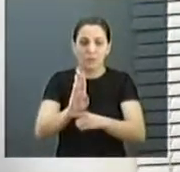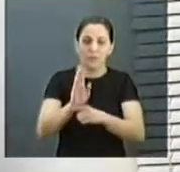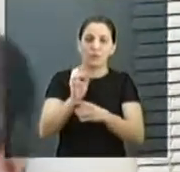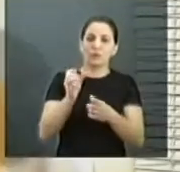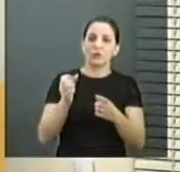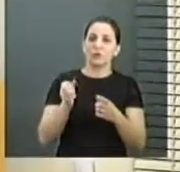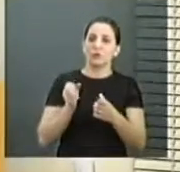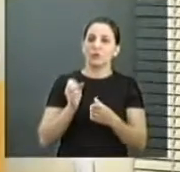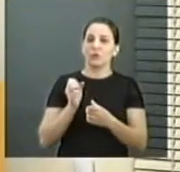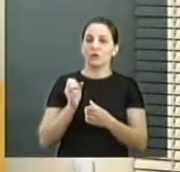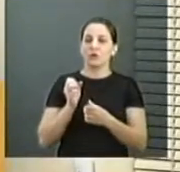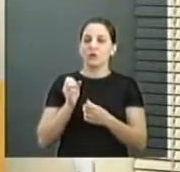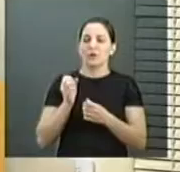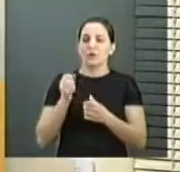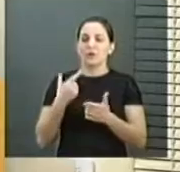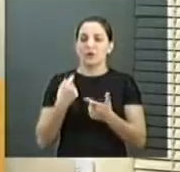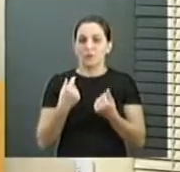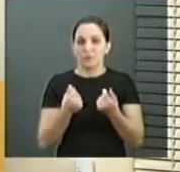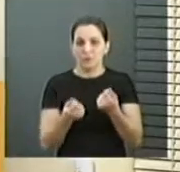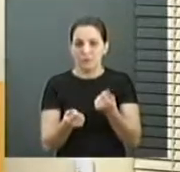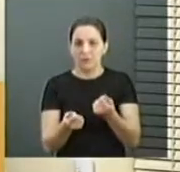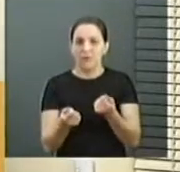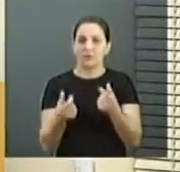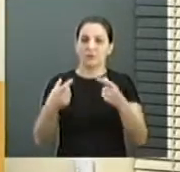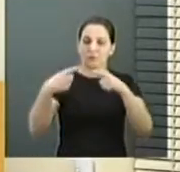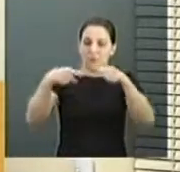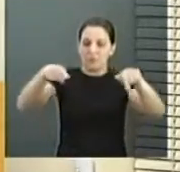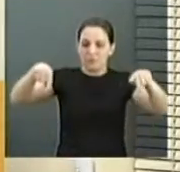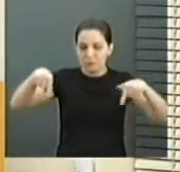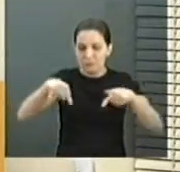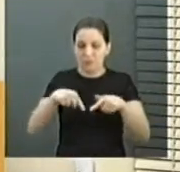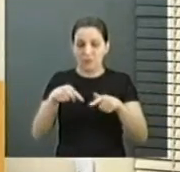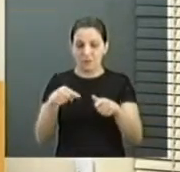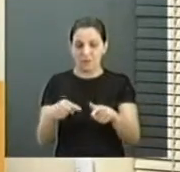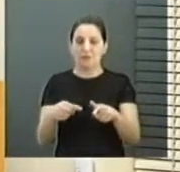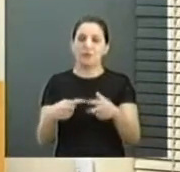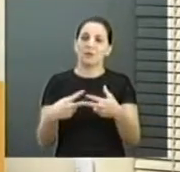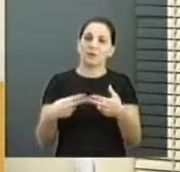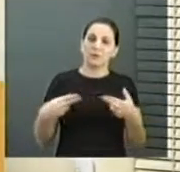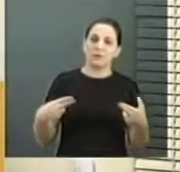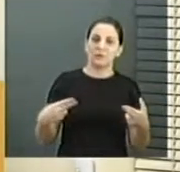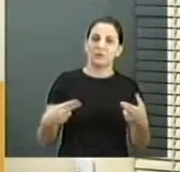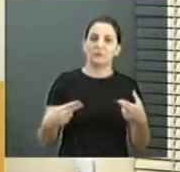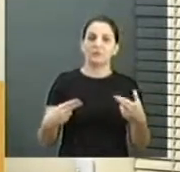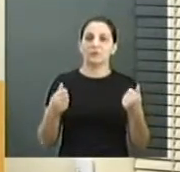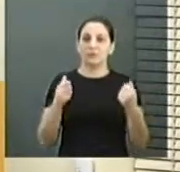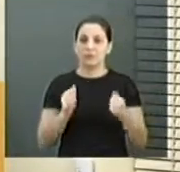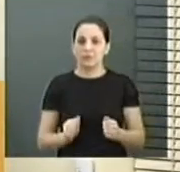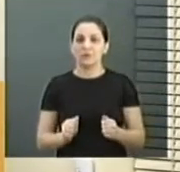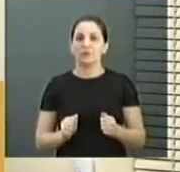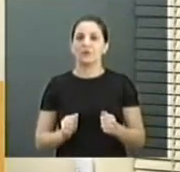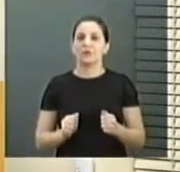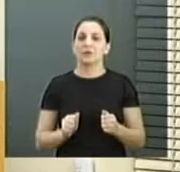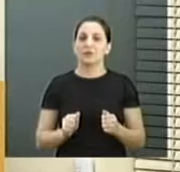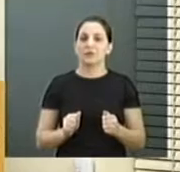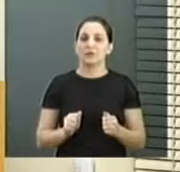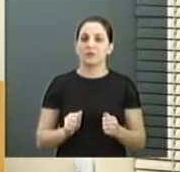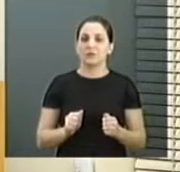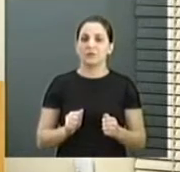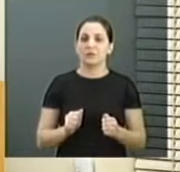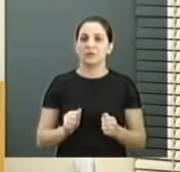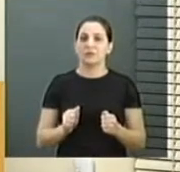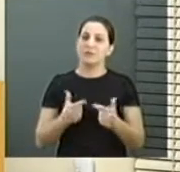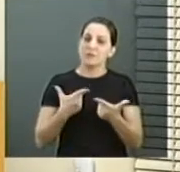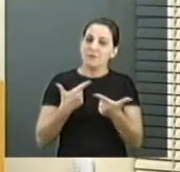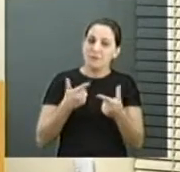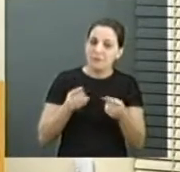um box, um terminal de integração, para que os empreendimentos pudessem comercializar os